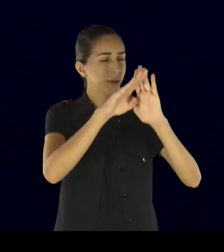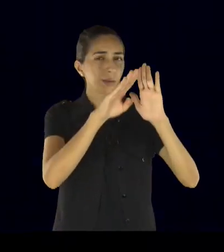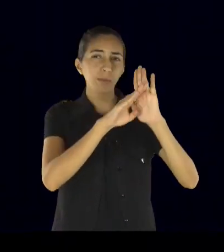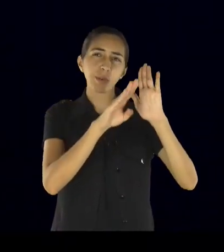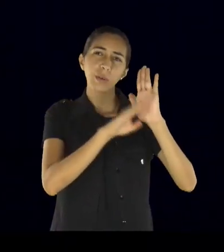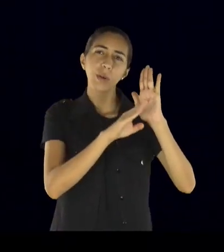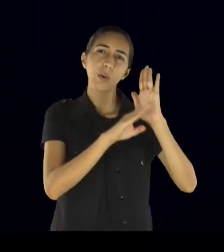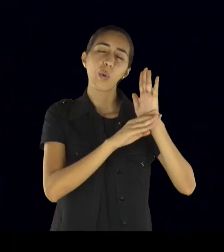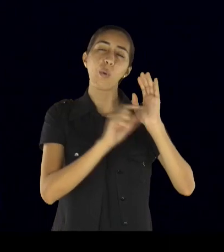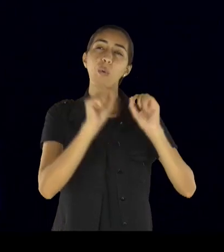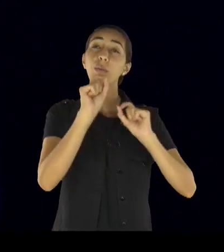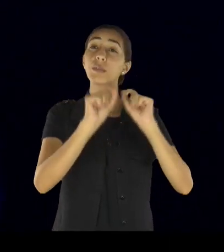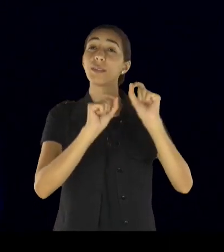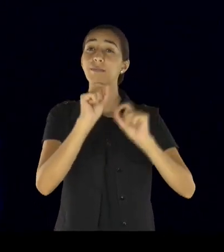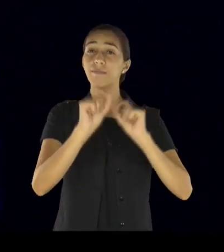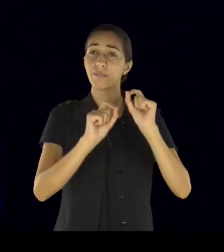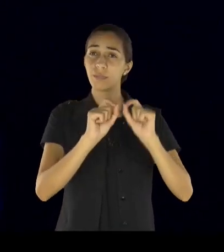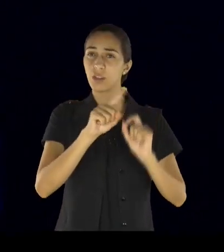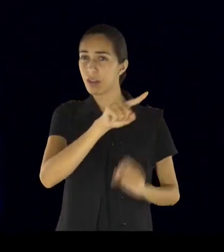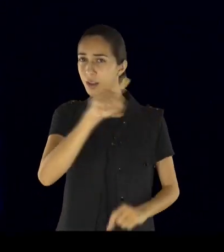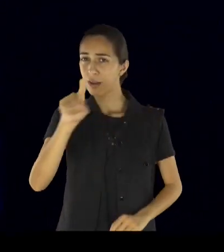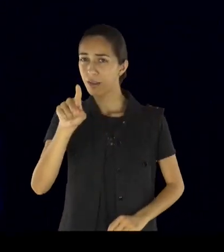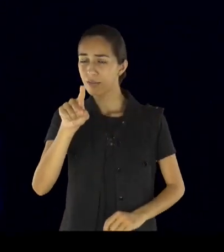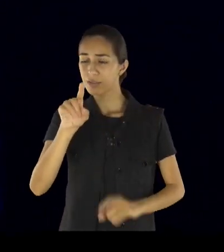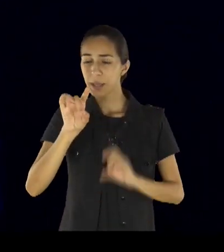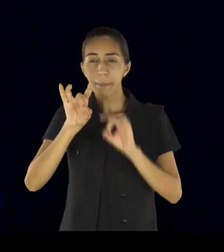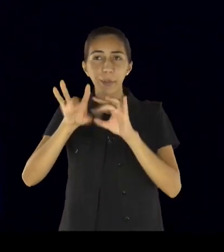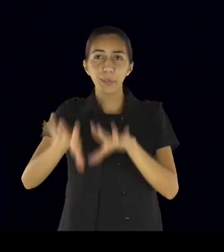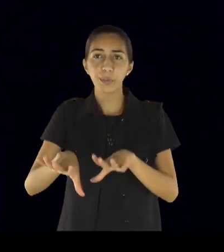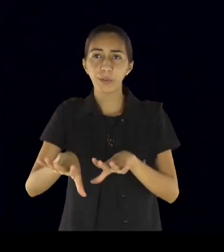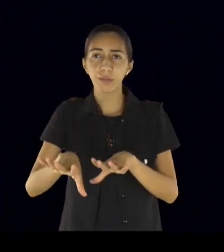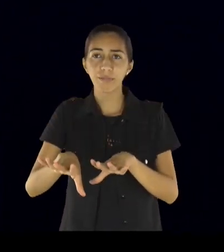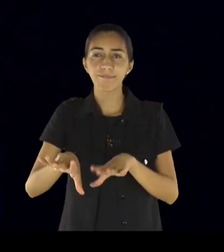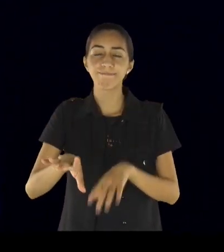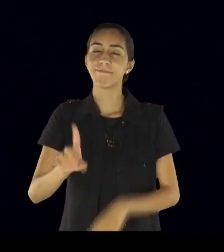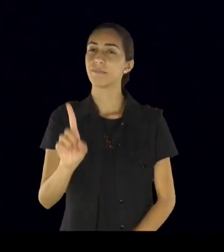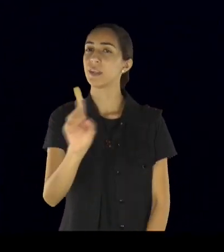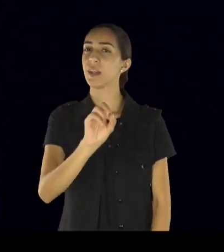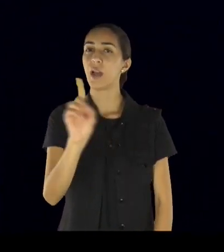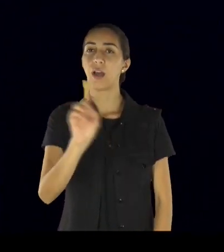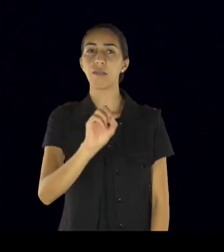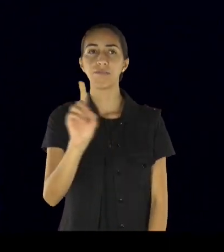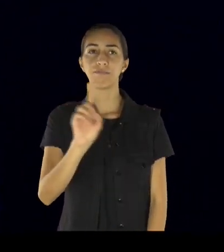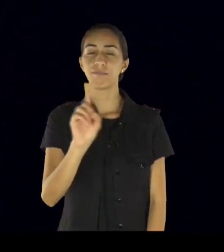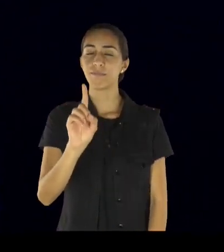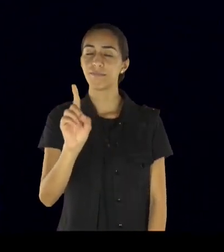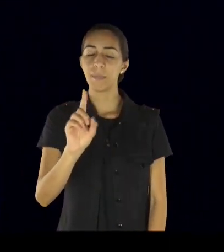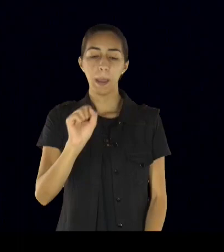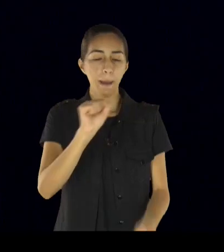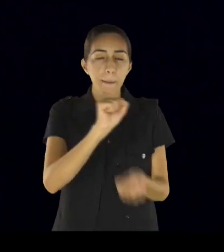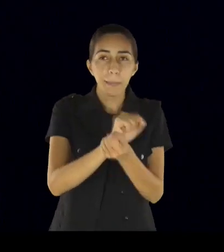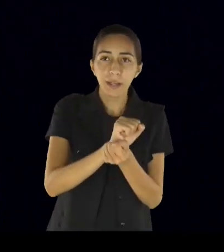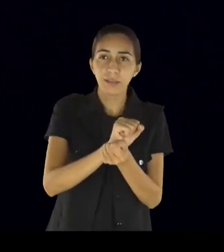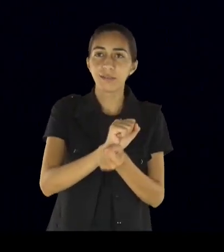quais os planos, que você tem, desanimou de tudo, tem bom ânimo, continua, pela fé, continua,